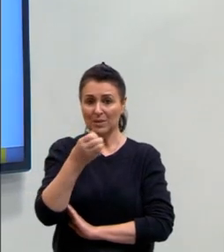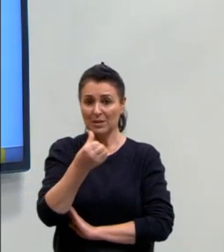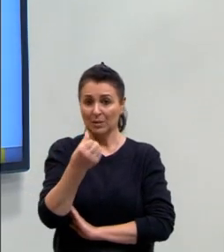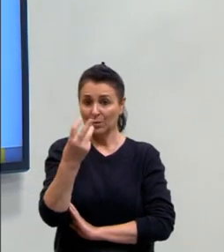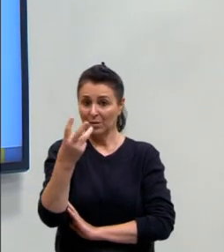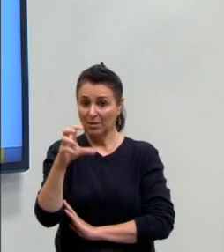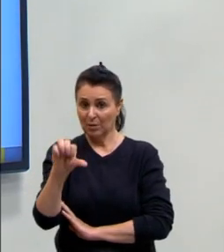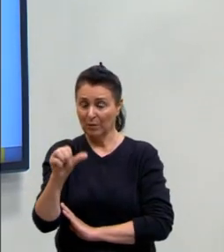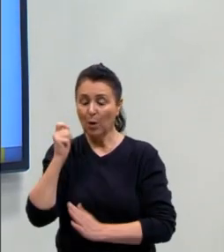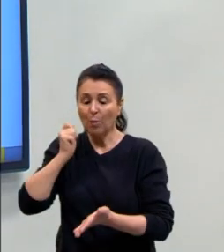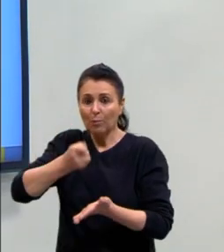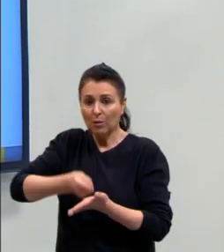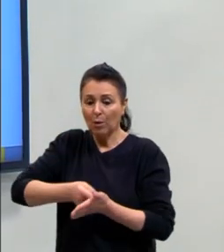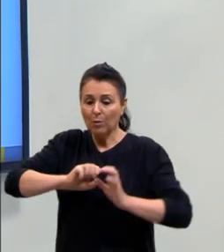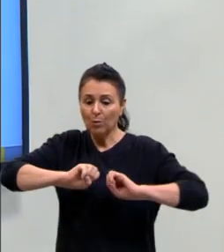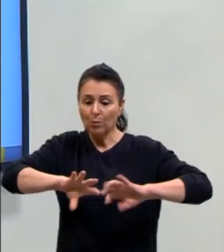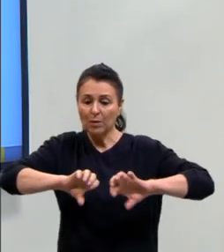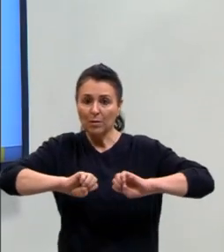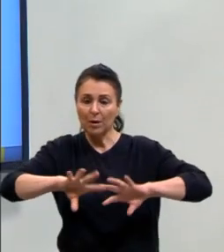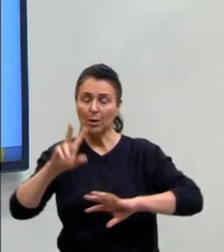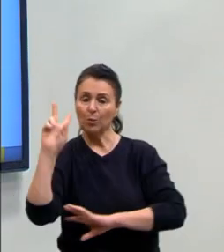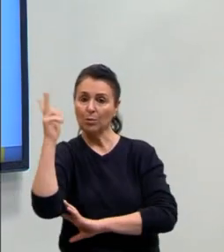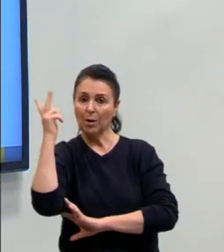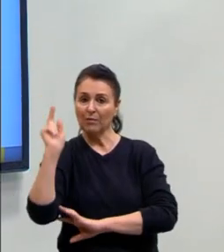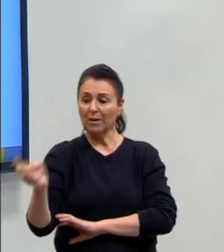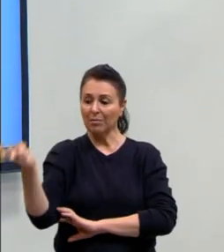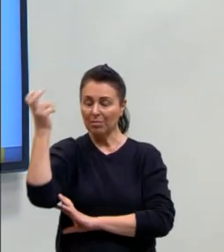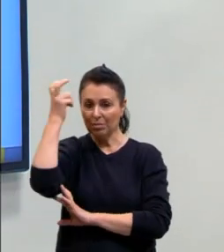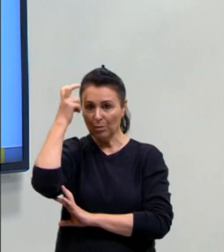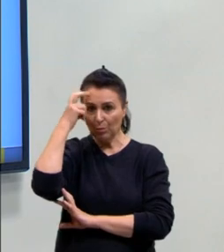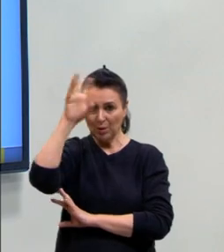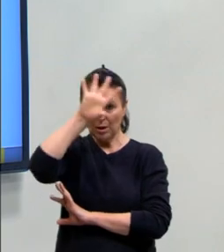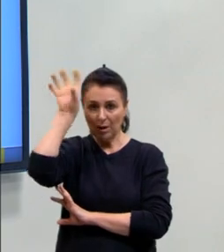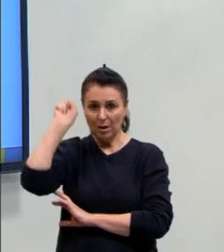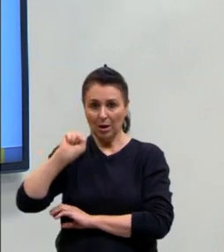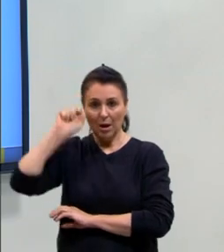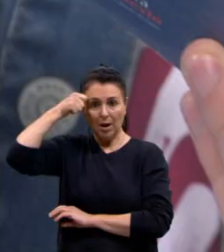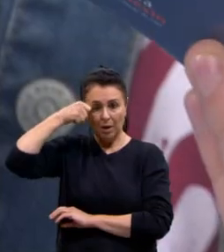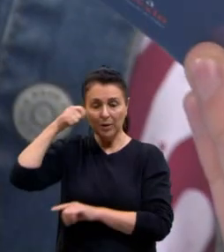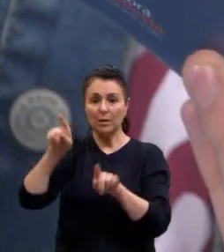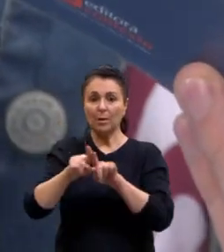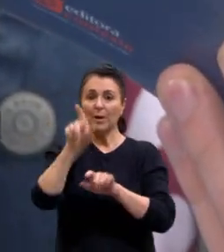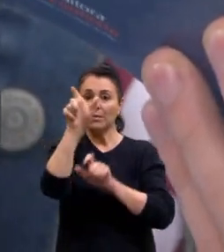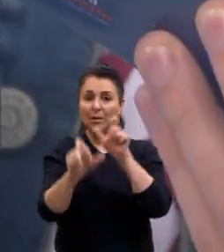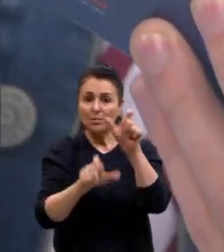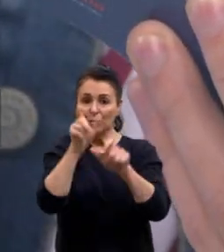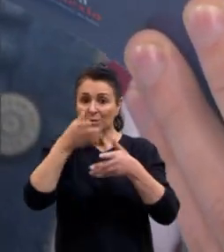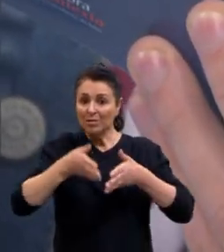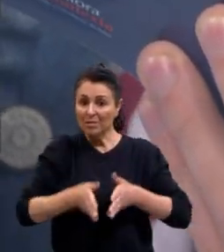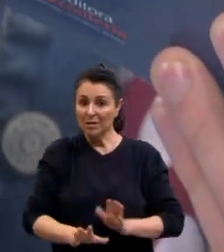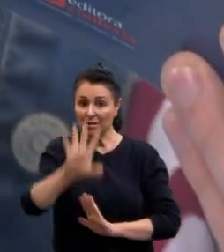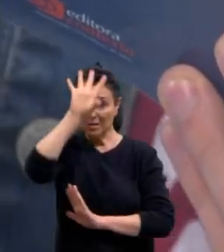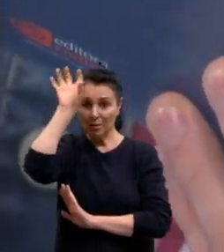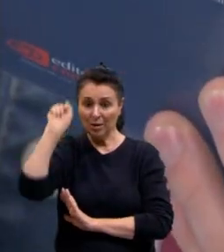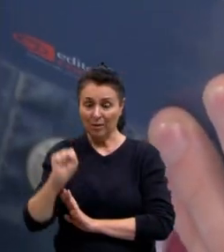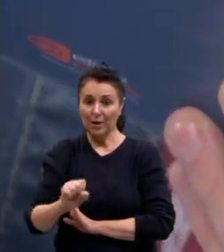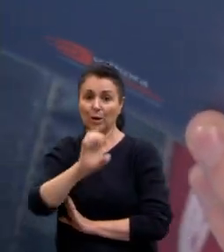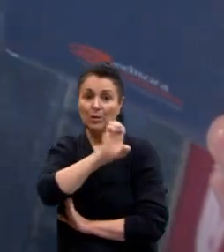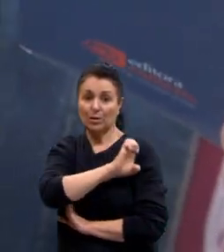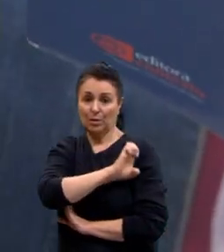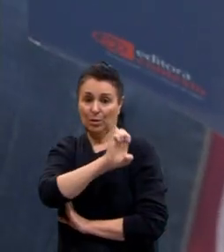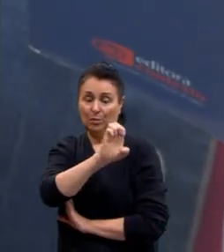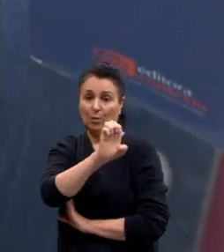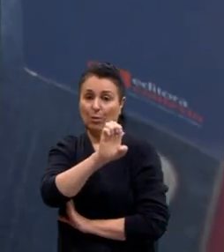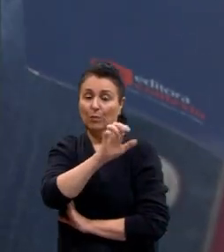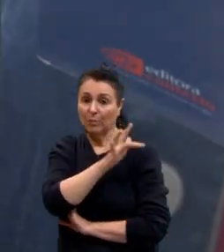obrigatório o ensino da história e cultura da África e dos afrodescendentes no ensino fundamental e médio.